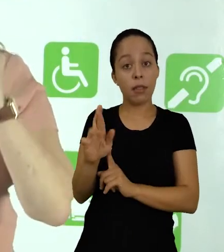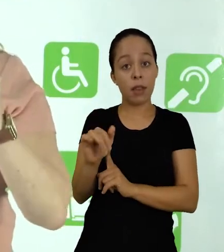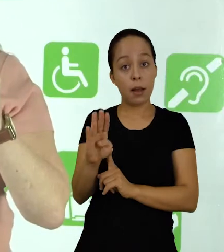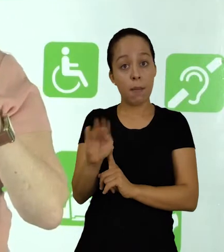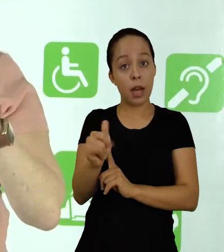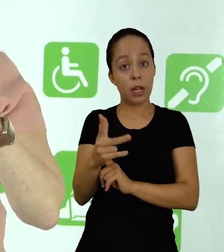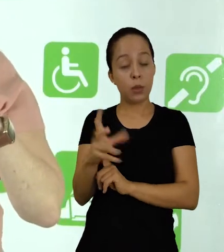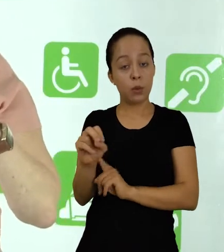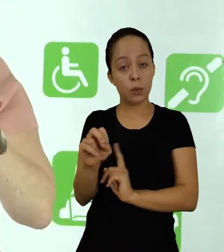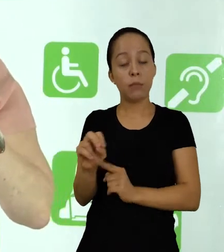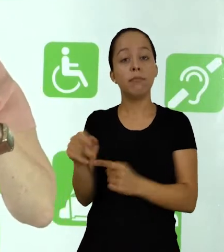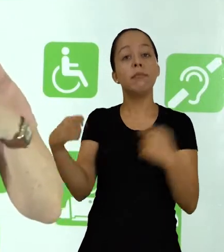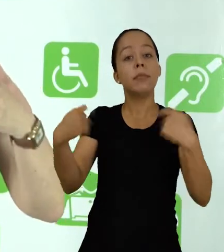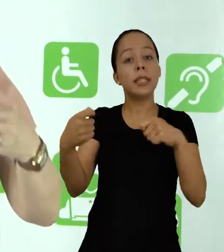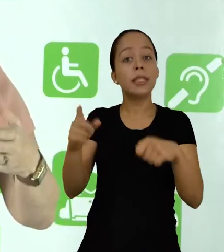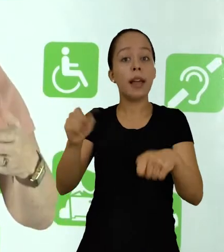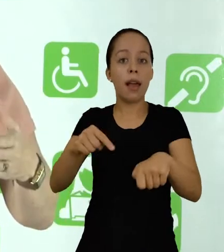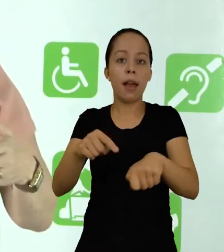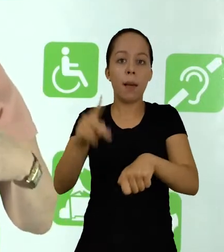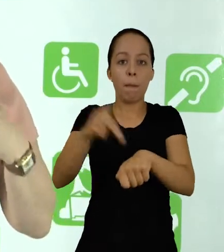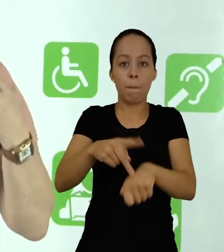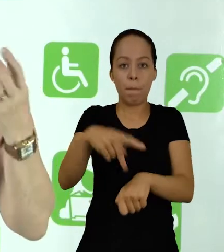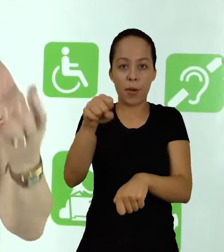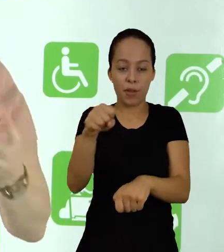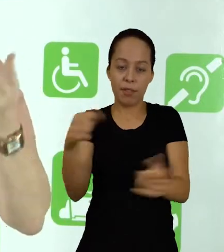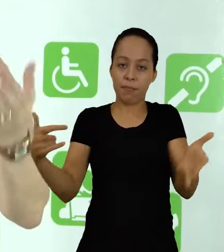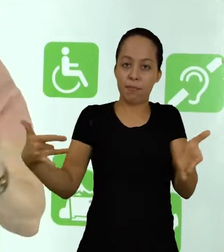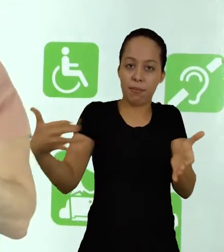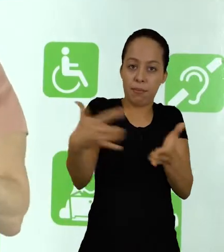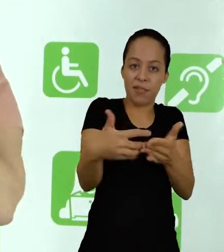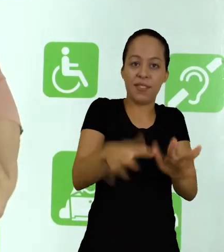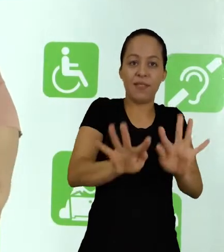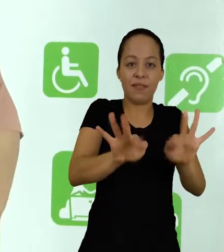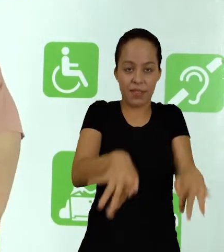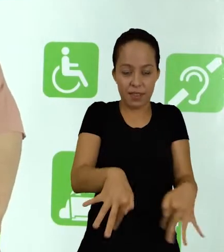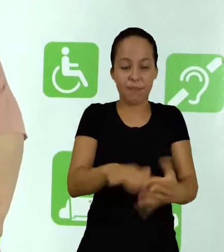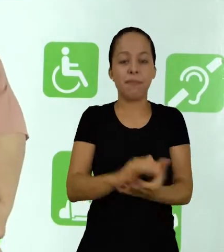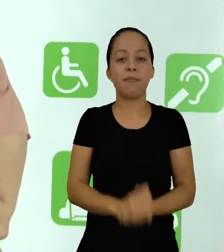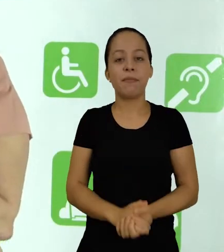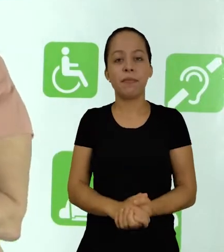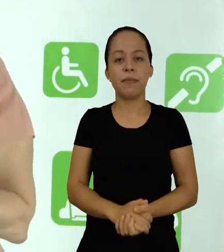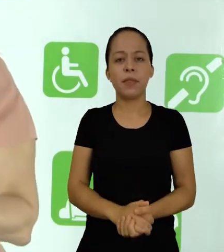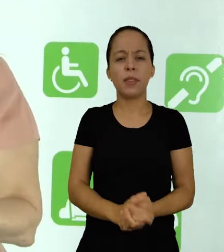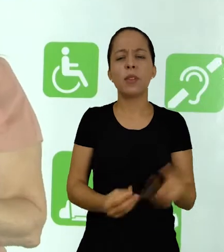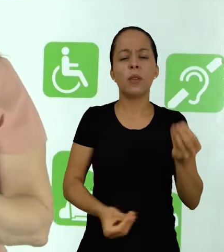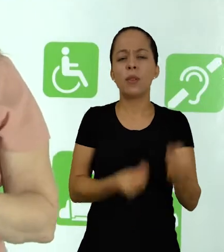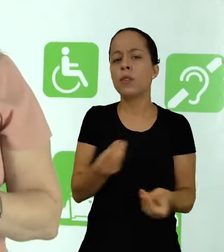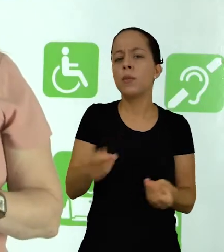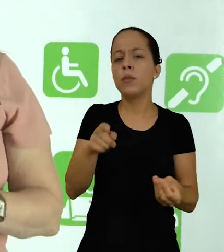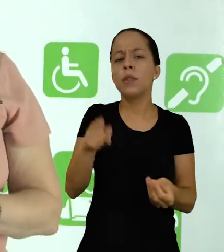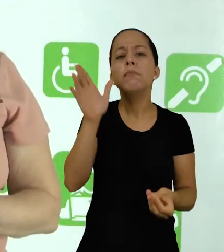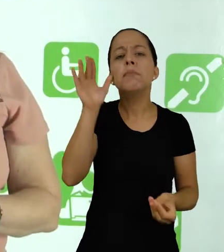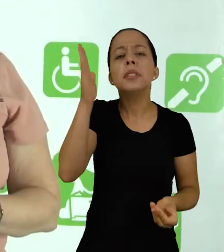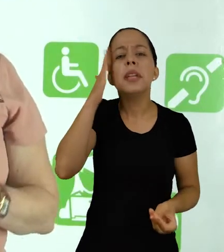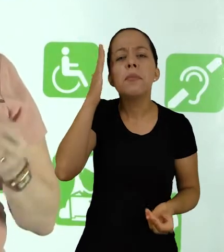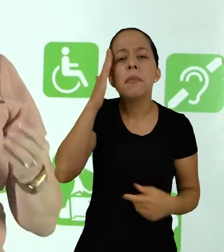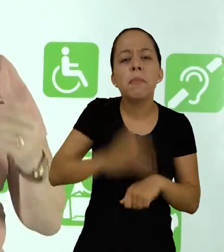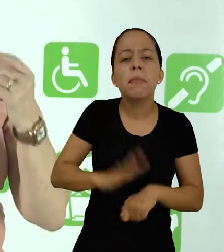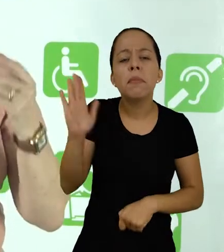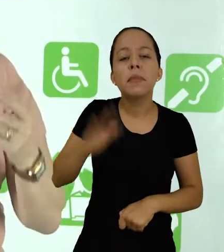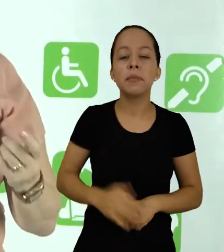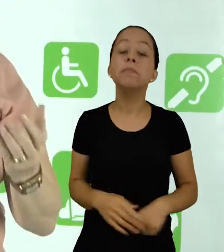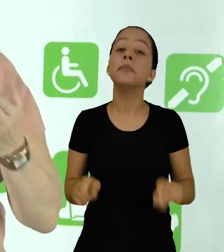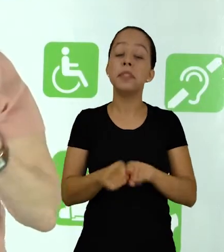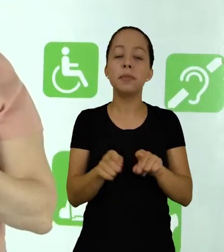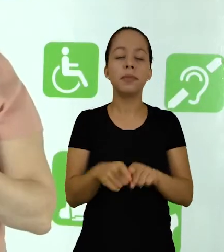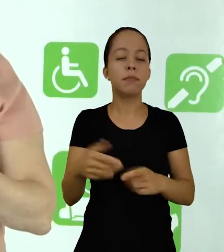que este trabalho, ele deverá ser apresentado na conclusão desta pós-graduação. Então, para que você saiba um